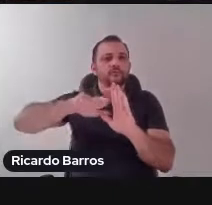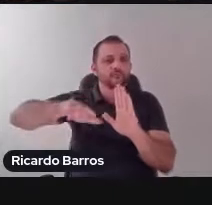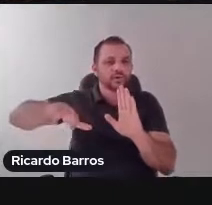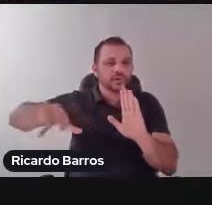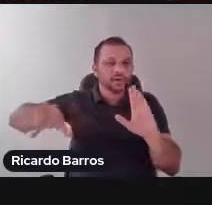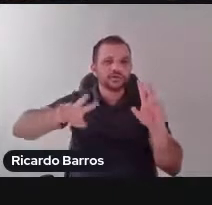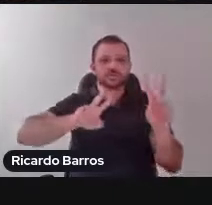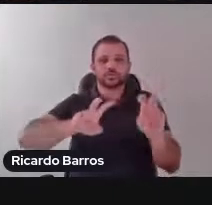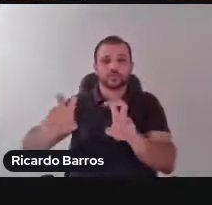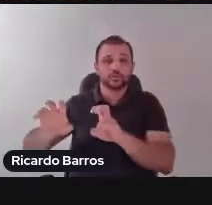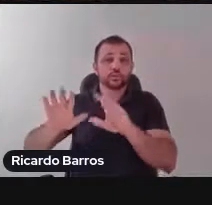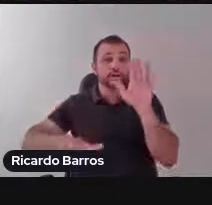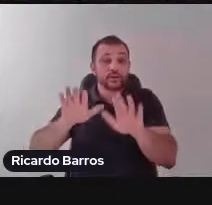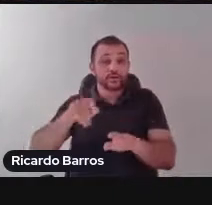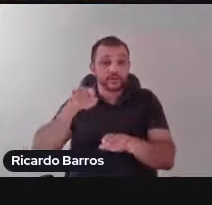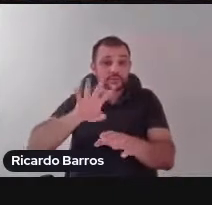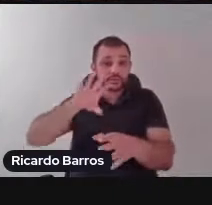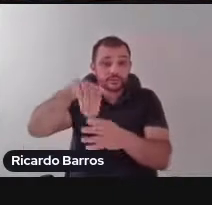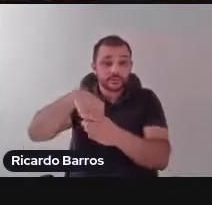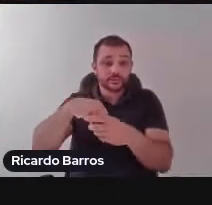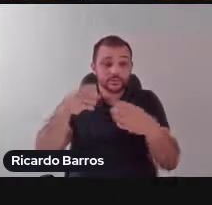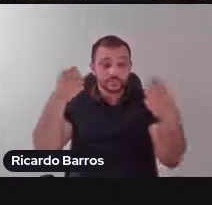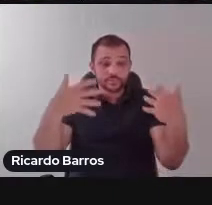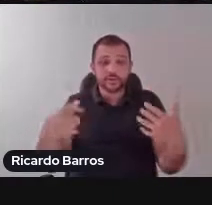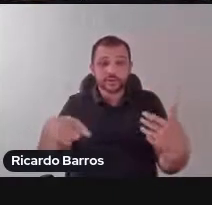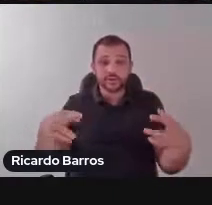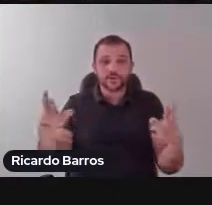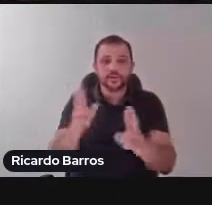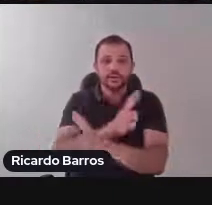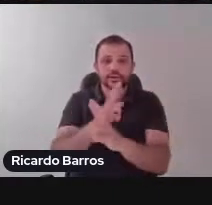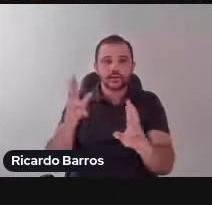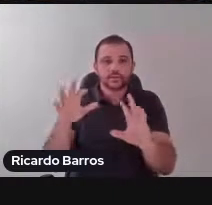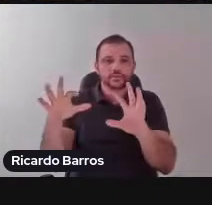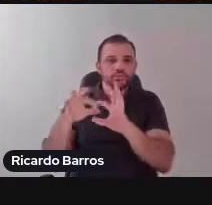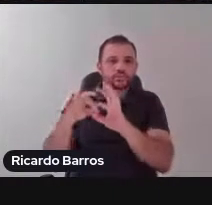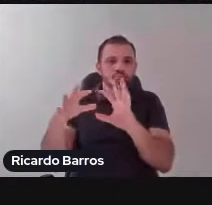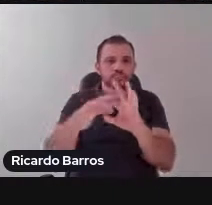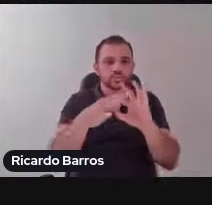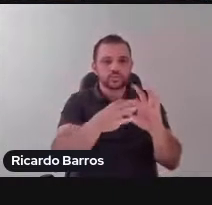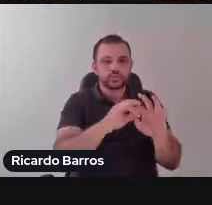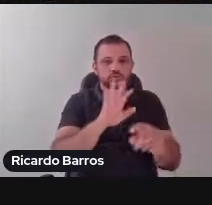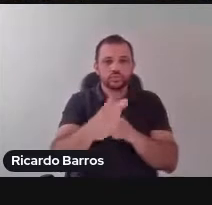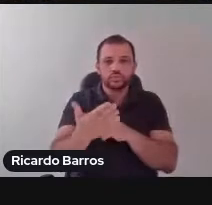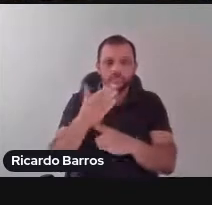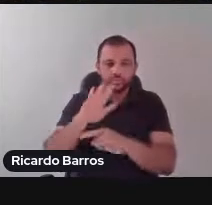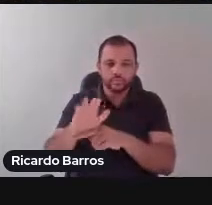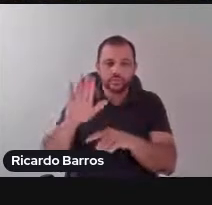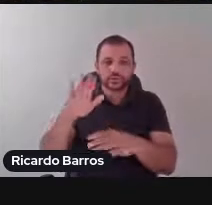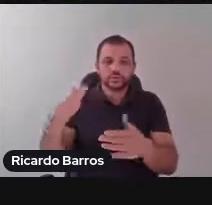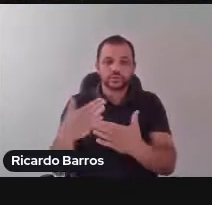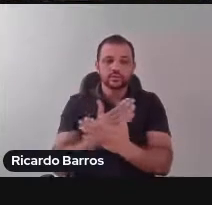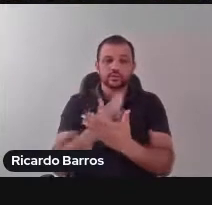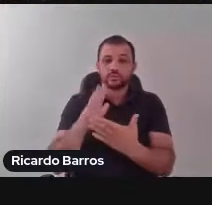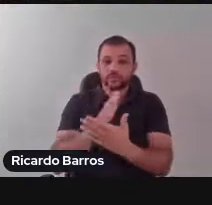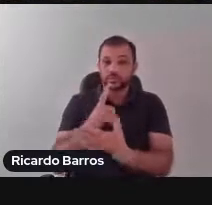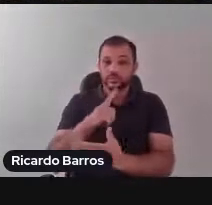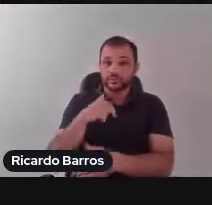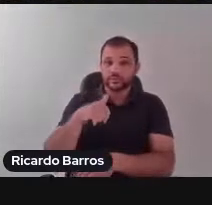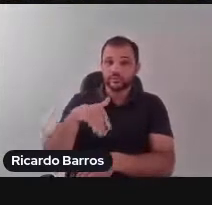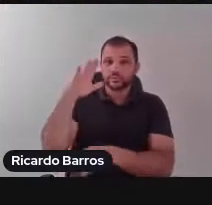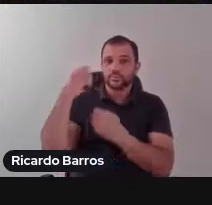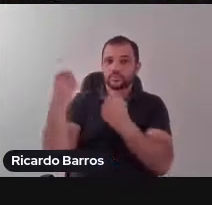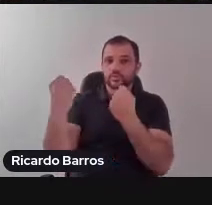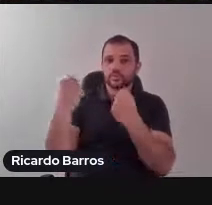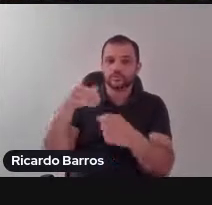que, ainda que se pare em rede de cooperação, há alguns que têm melhor assento e maior poder de voto, de barganha,